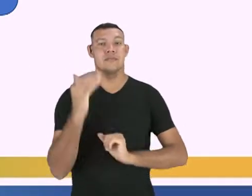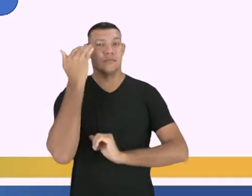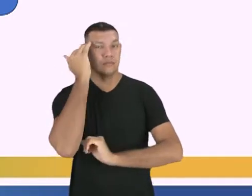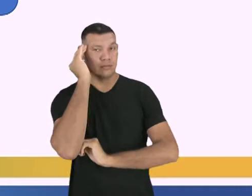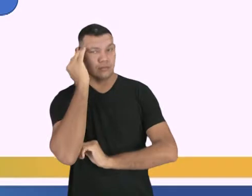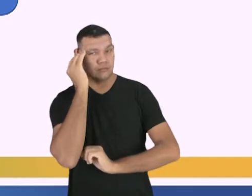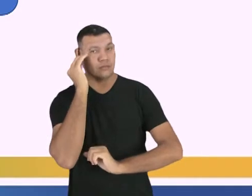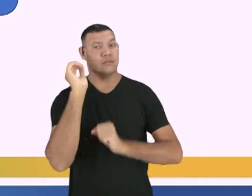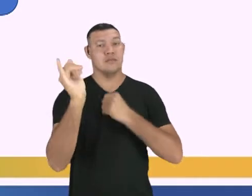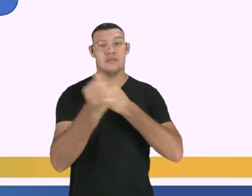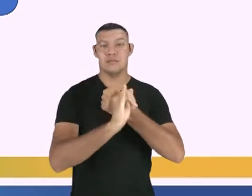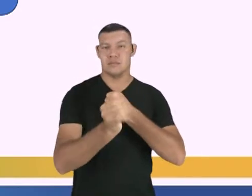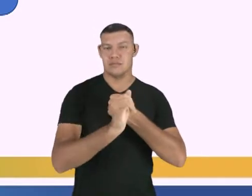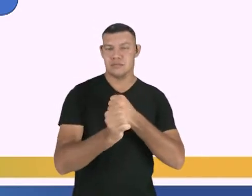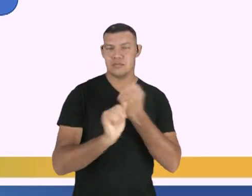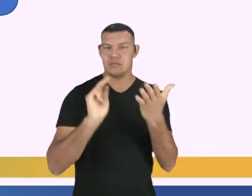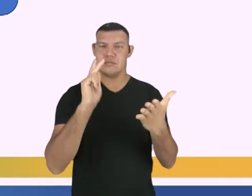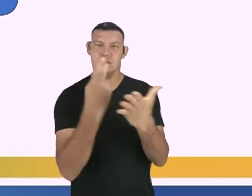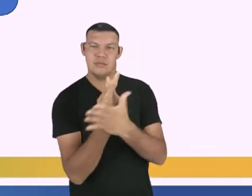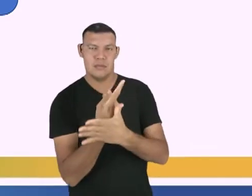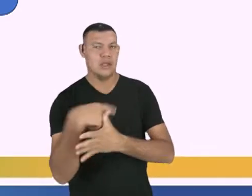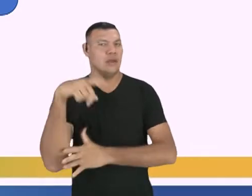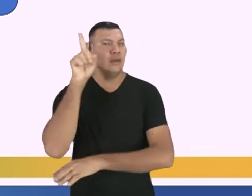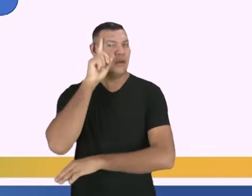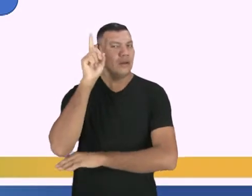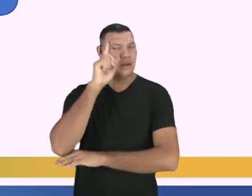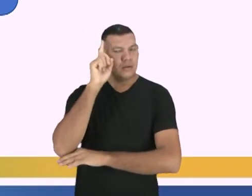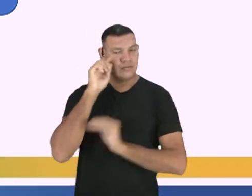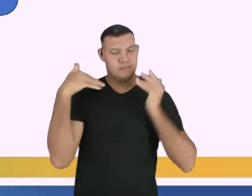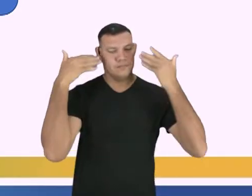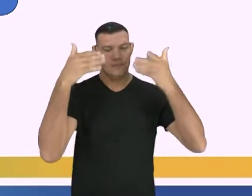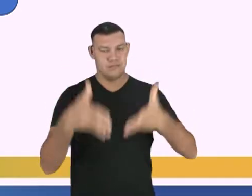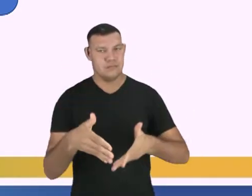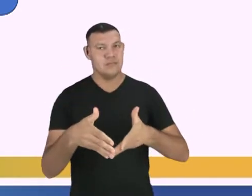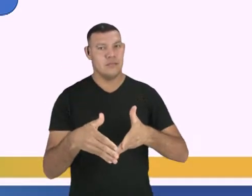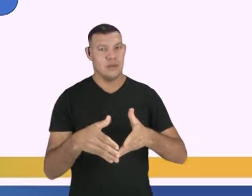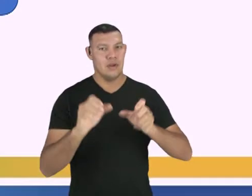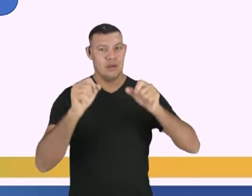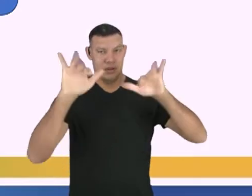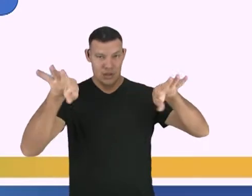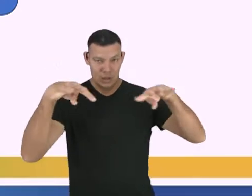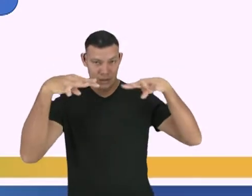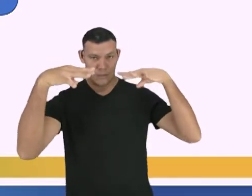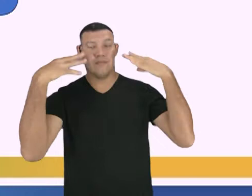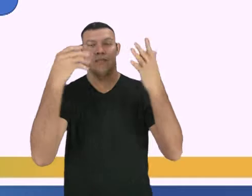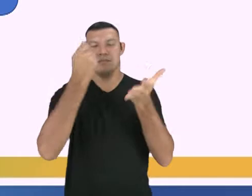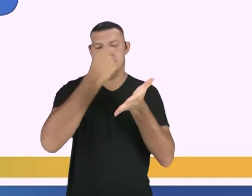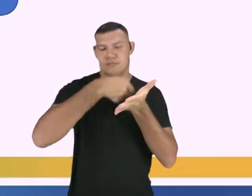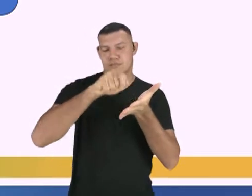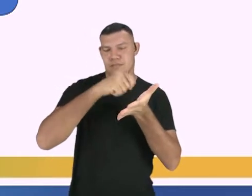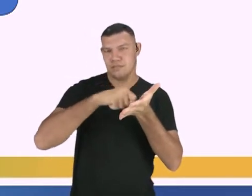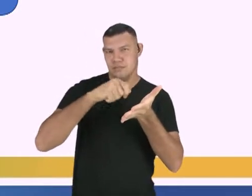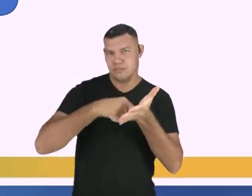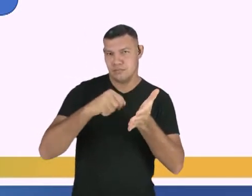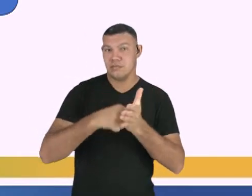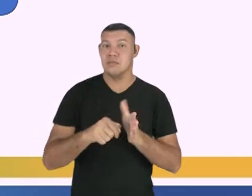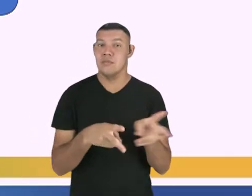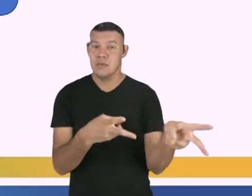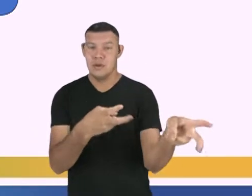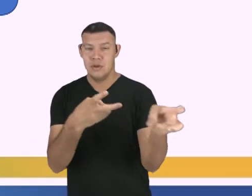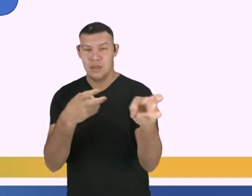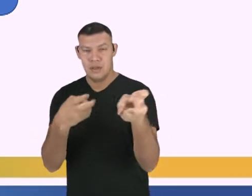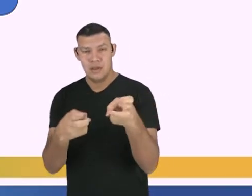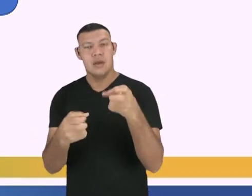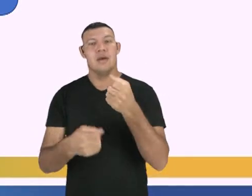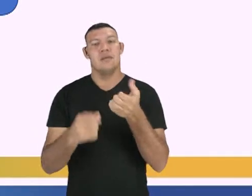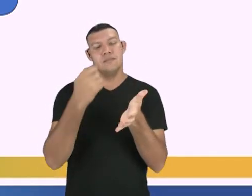crônica concentra-se num acontecimento do cotidiano que tenha chamado a atenção do escritor, percebemos que